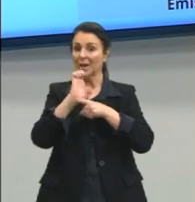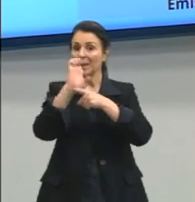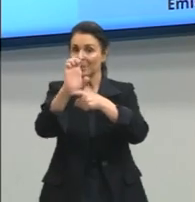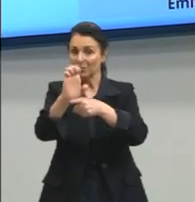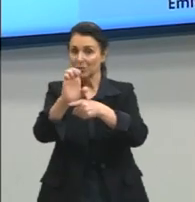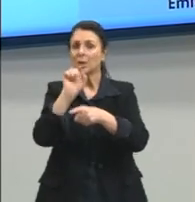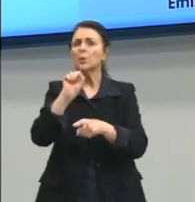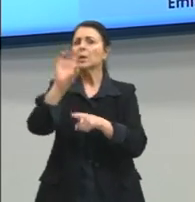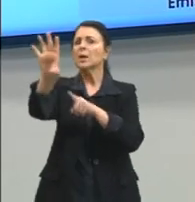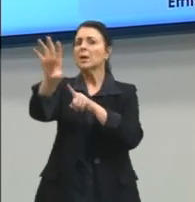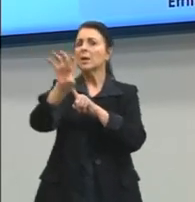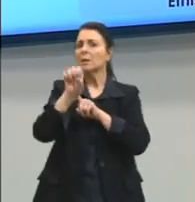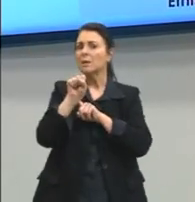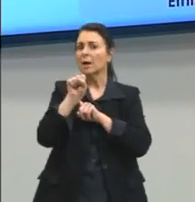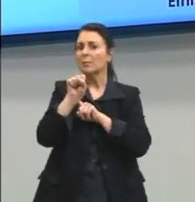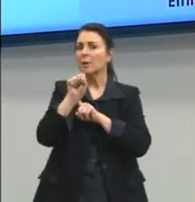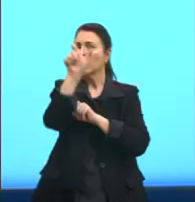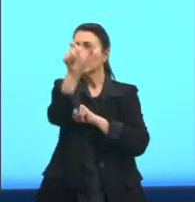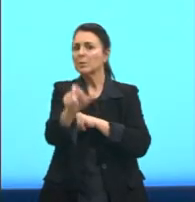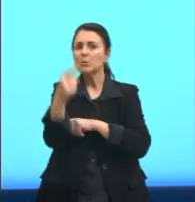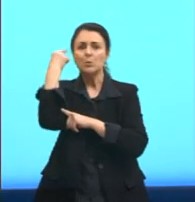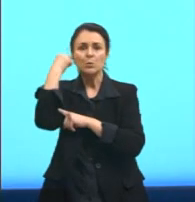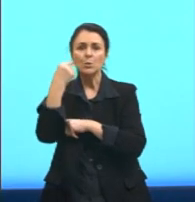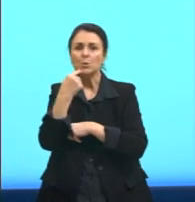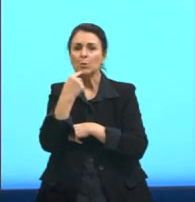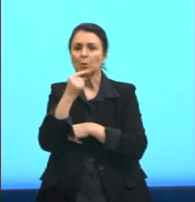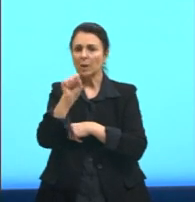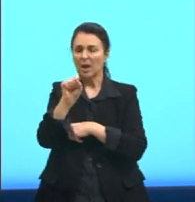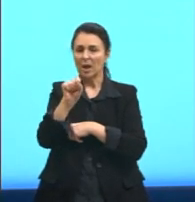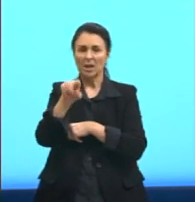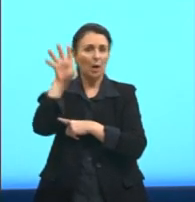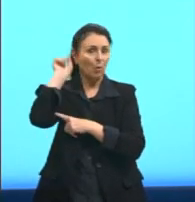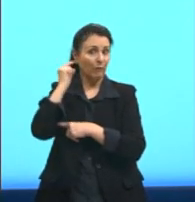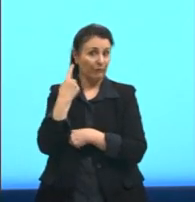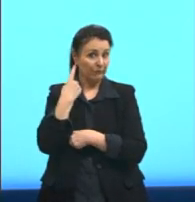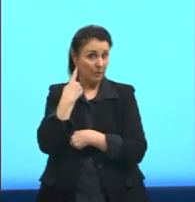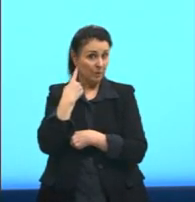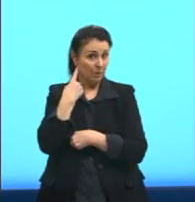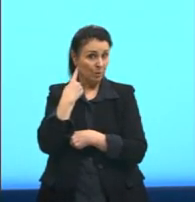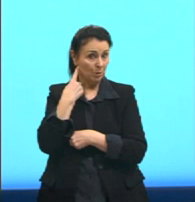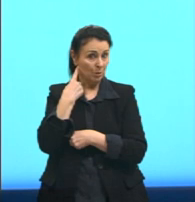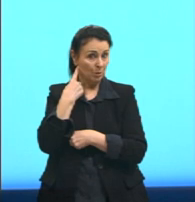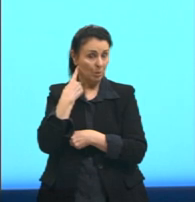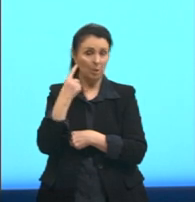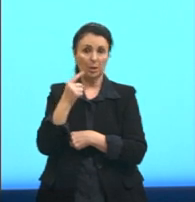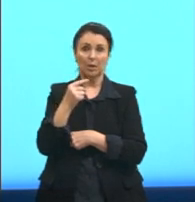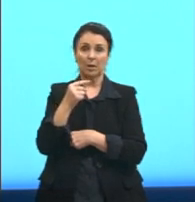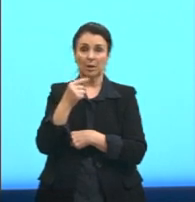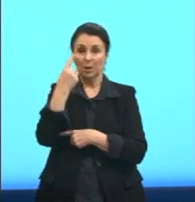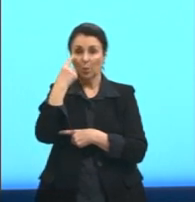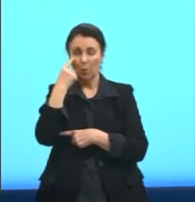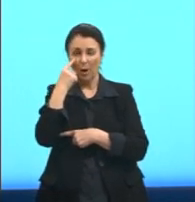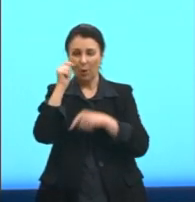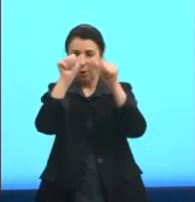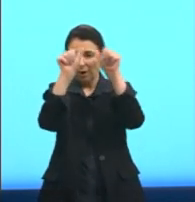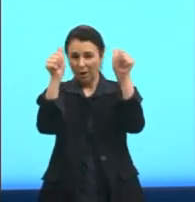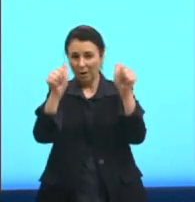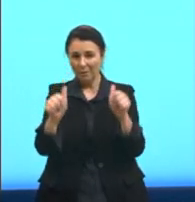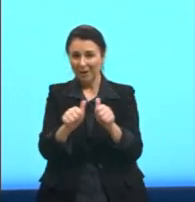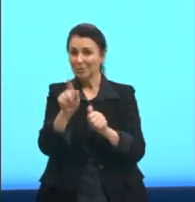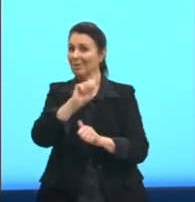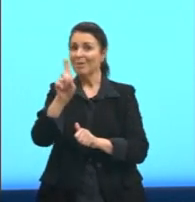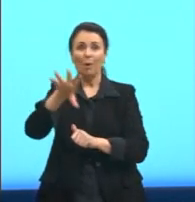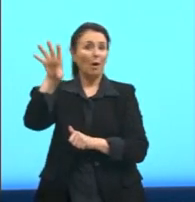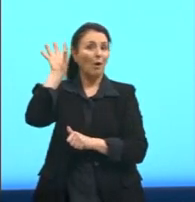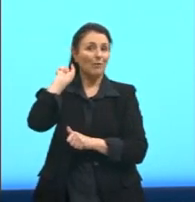no caso de uma pessoa surda, não vai mais ser o ouvido, como aqui no caso dessa imagem, vai ser a